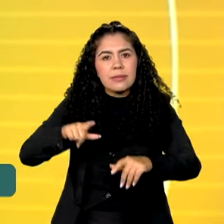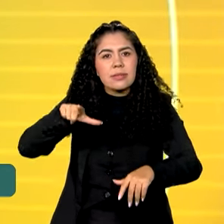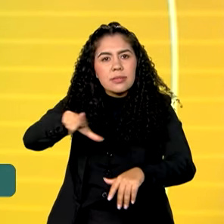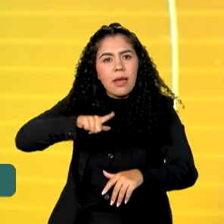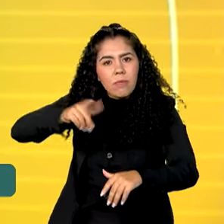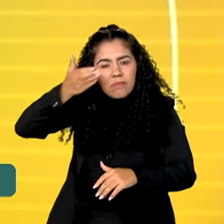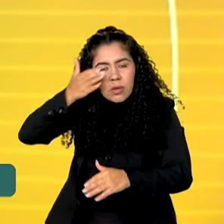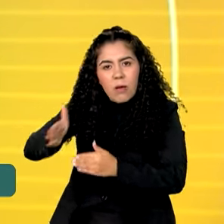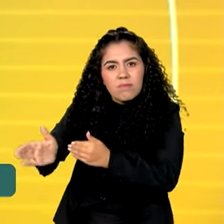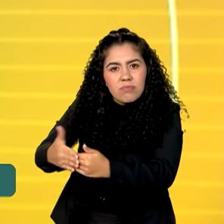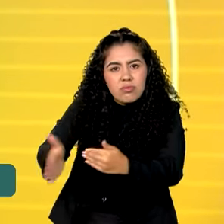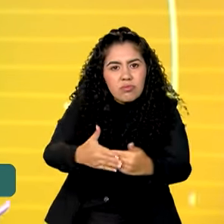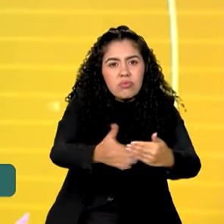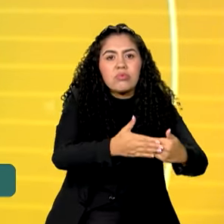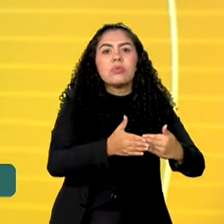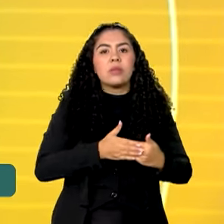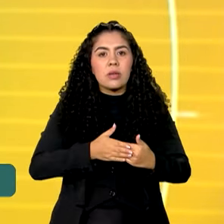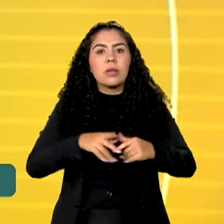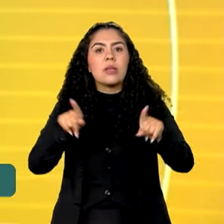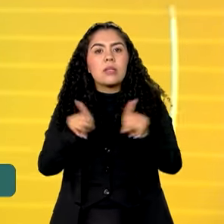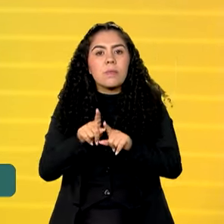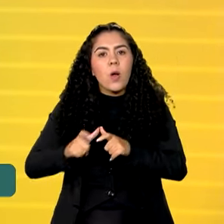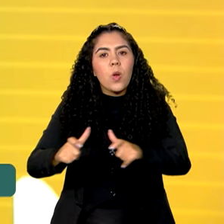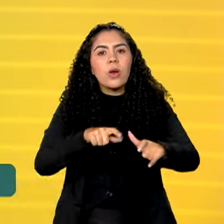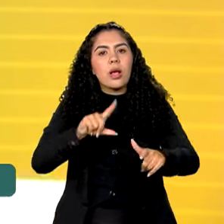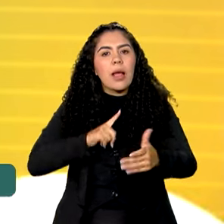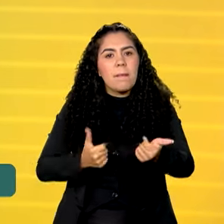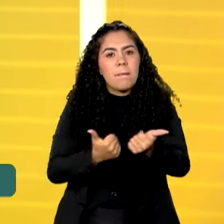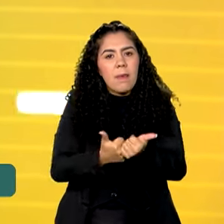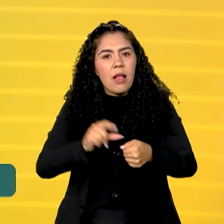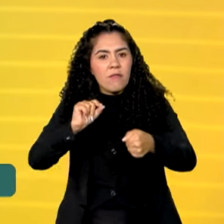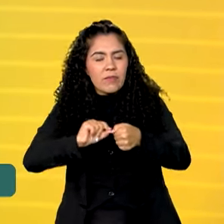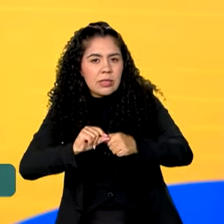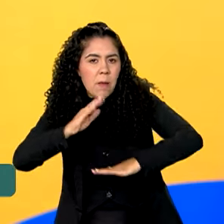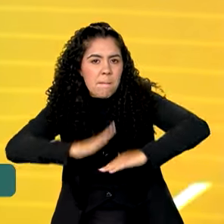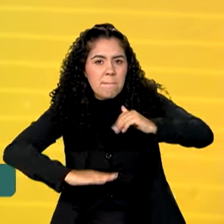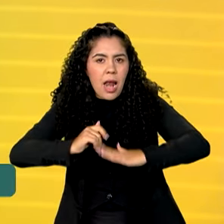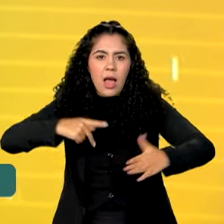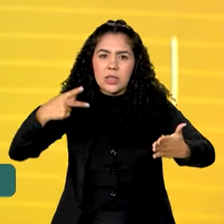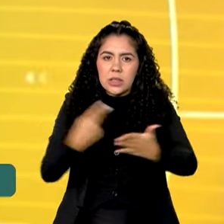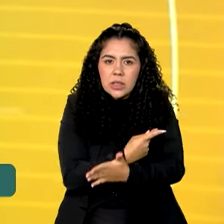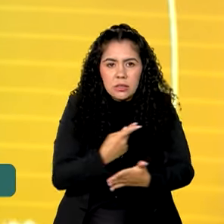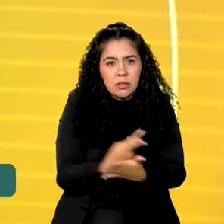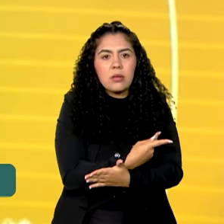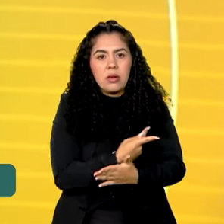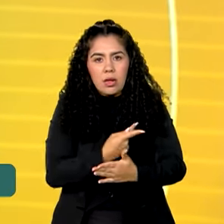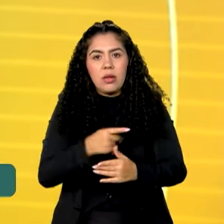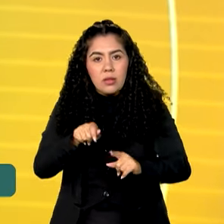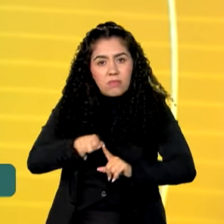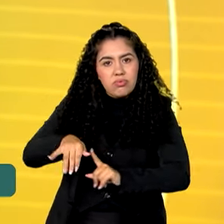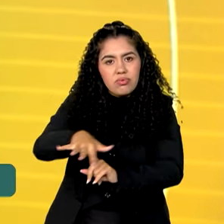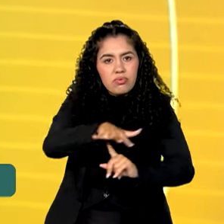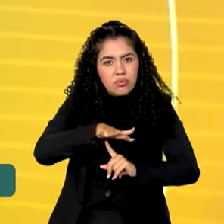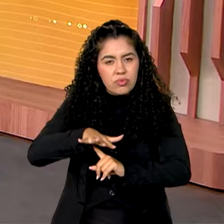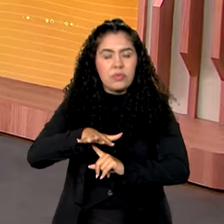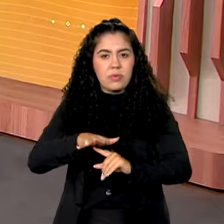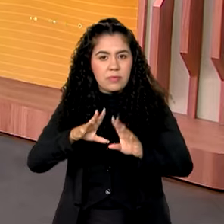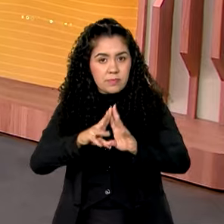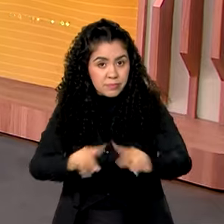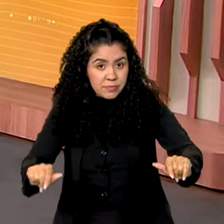edificações que serviam de suporte para as práticas de ilícitos ambientais foram inutilizadas.